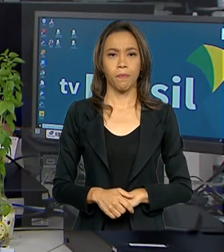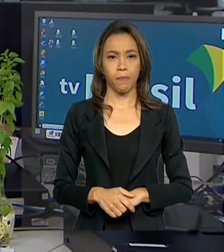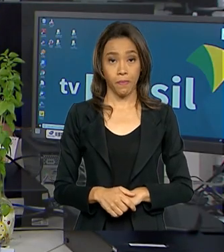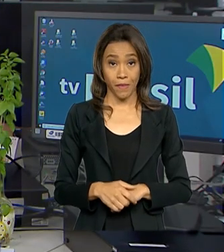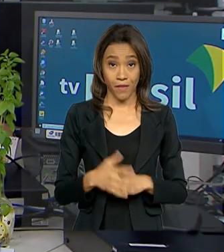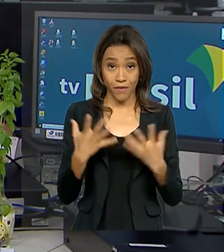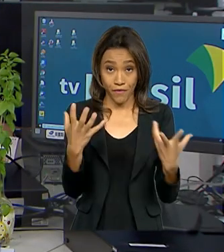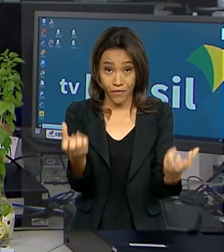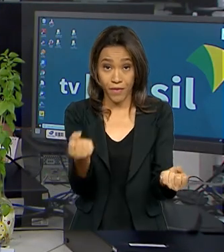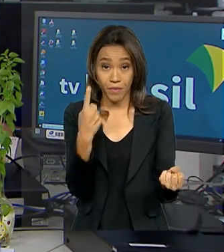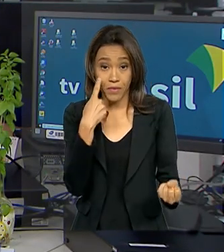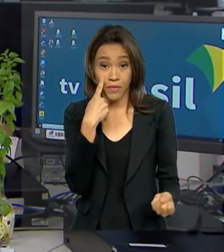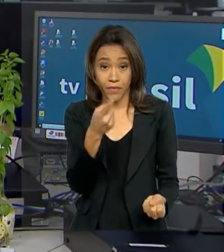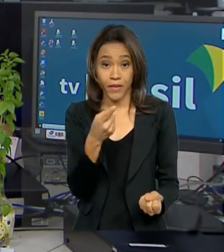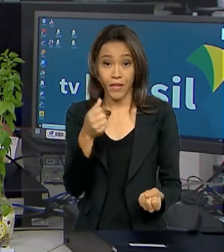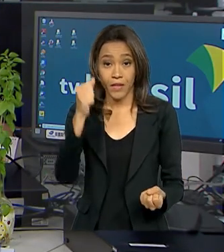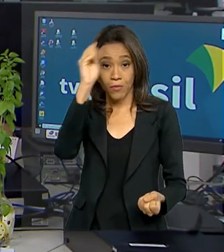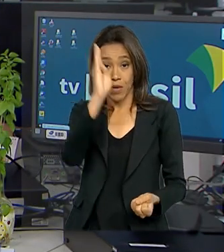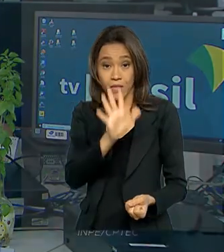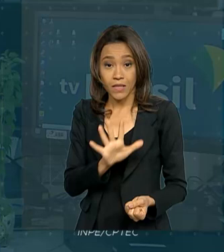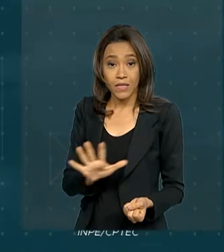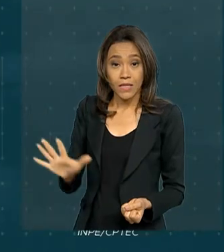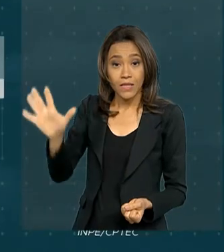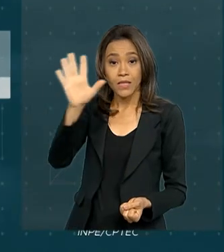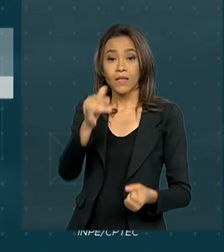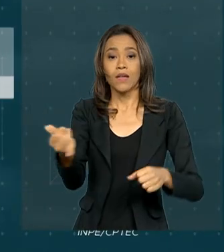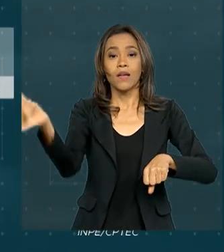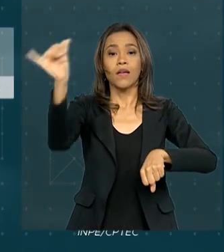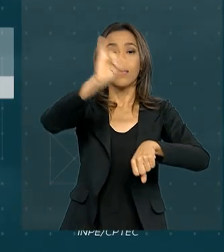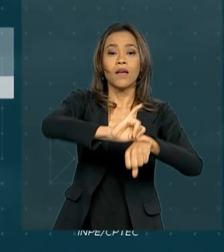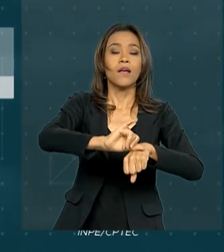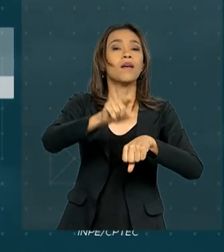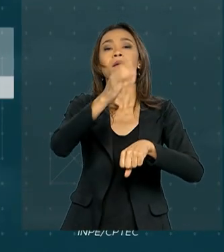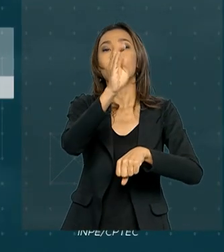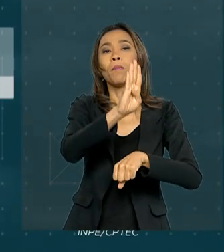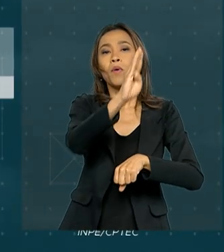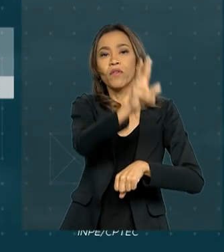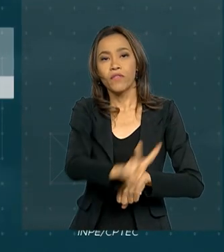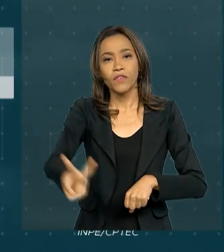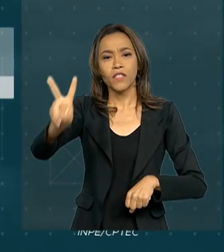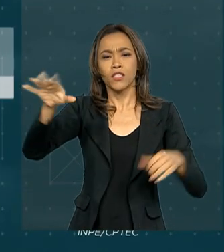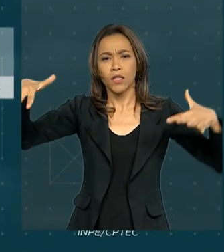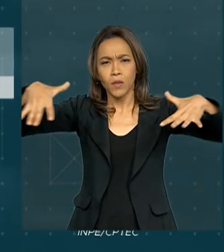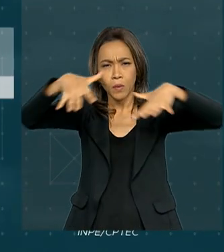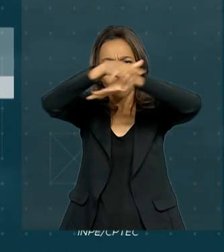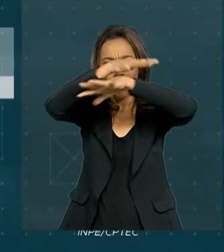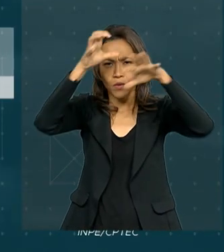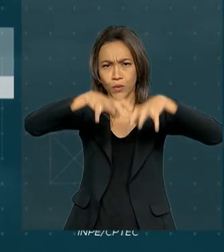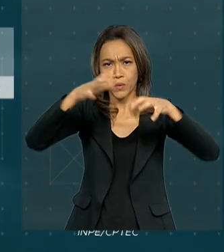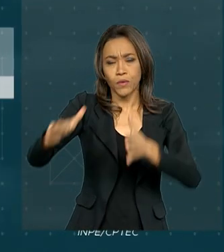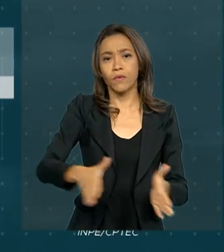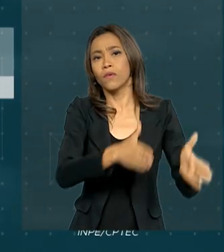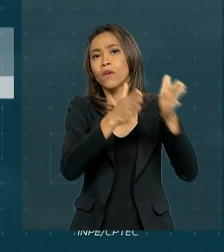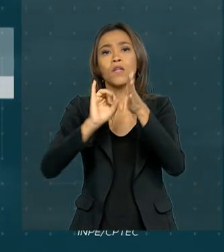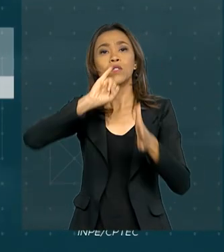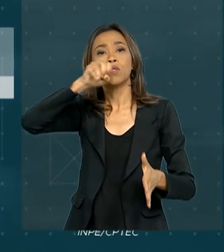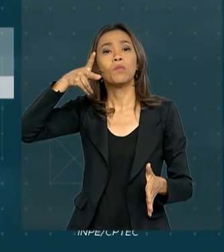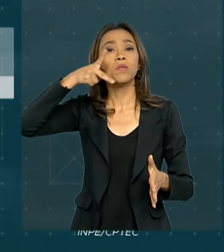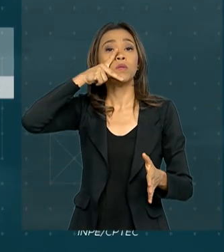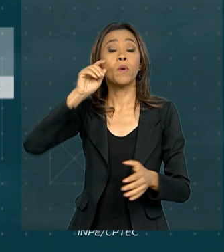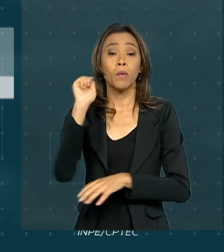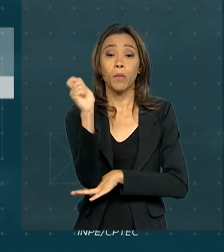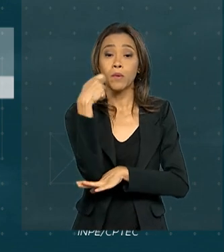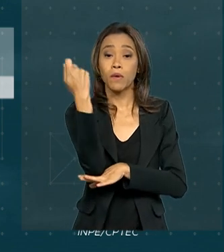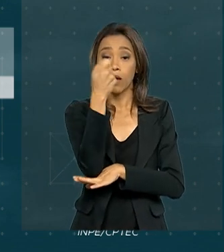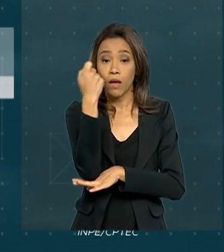Vamos conferir então no nosso mapa. Em Boa Vista, tempo nublado com pancadas de chuva. Em João Pessoa e Porto Alegre,